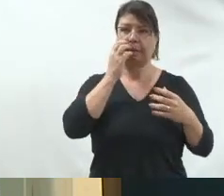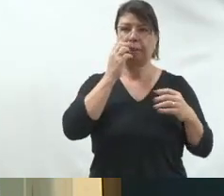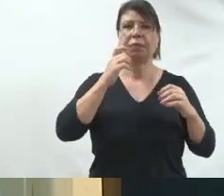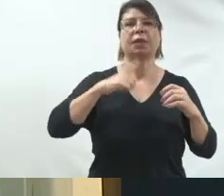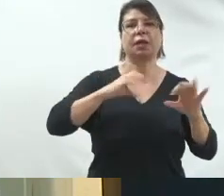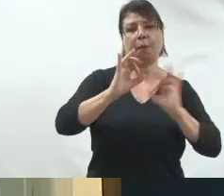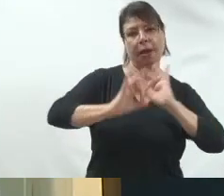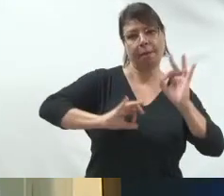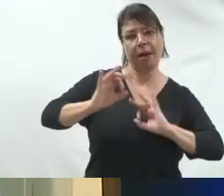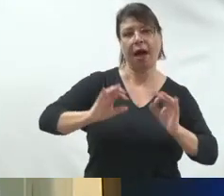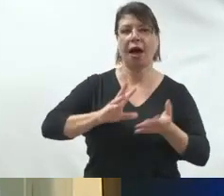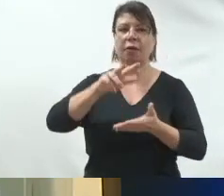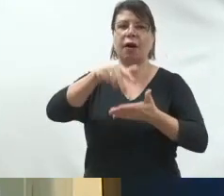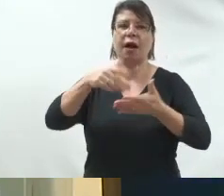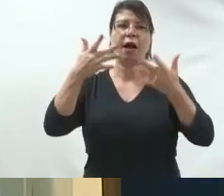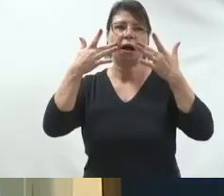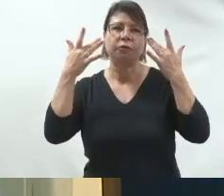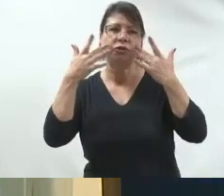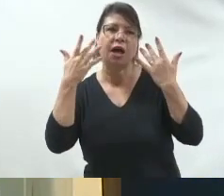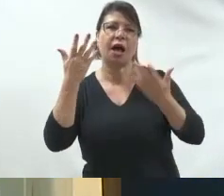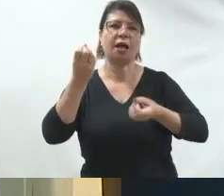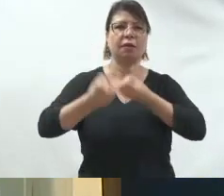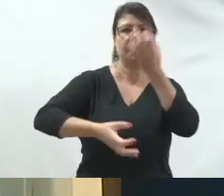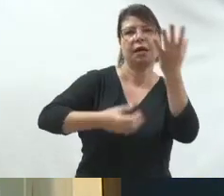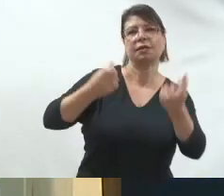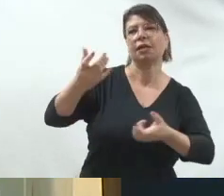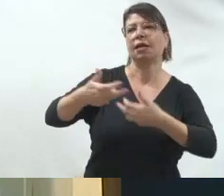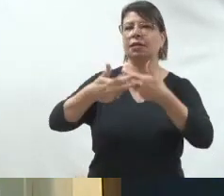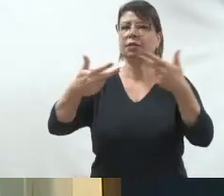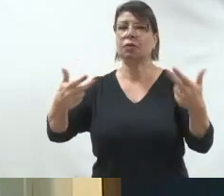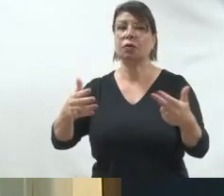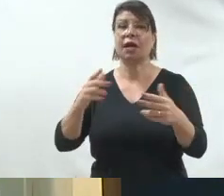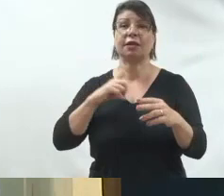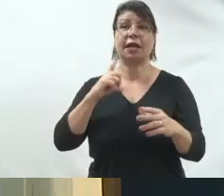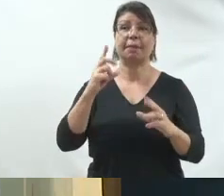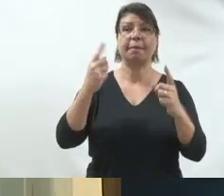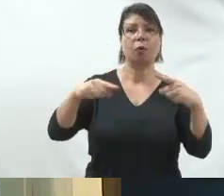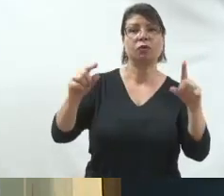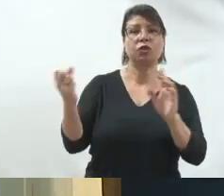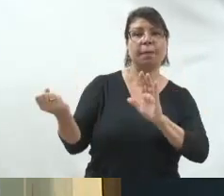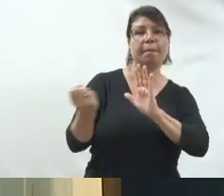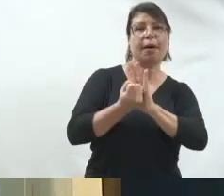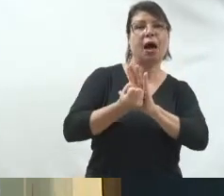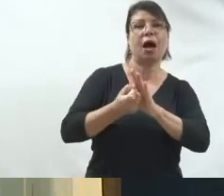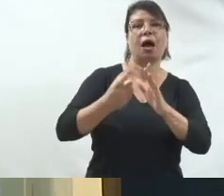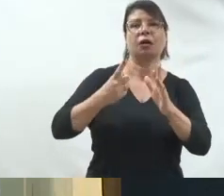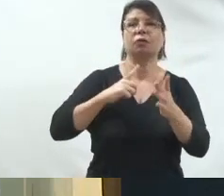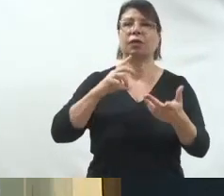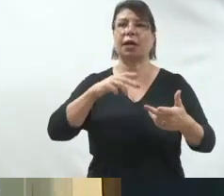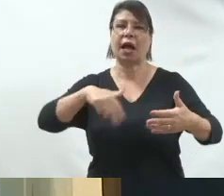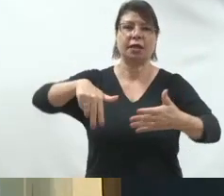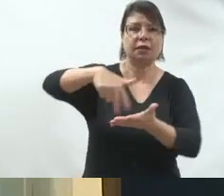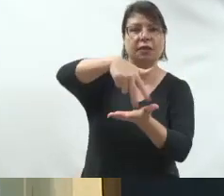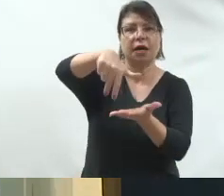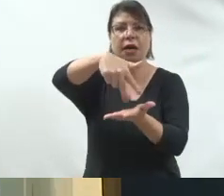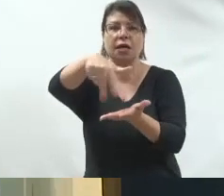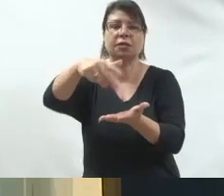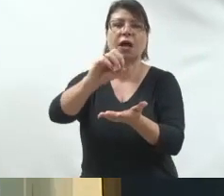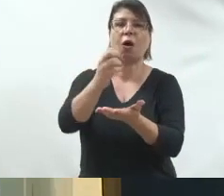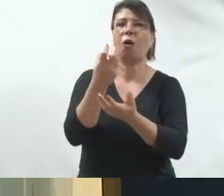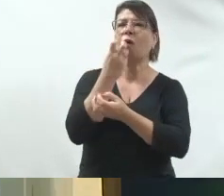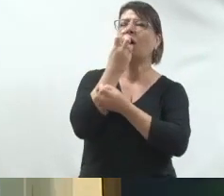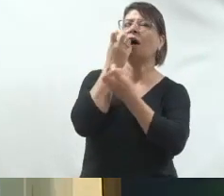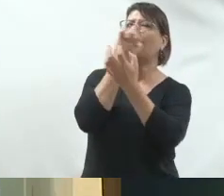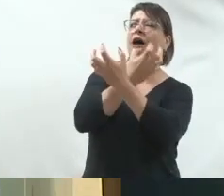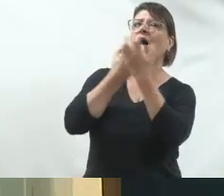para encerrar o show, que vai gerar o bis, essa é a música de impacto. O solo da cantora de ópera lá,